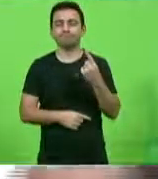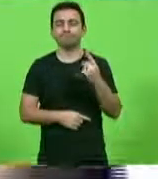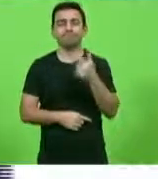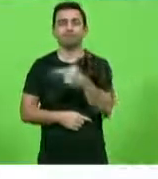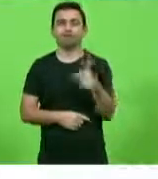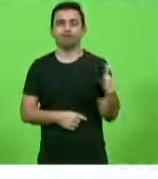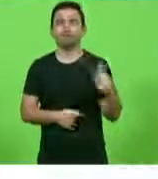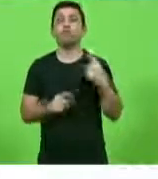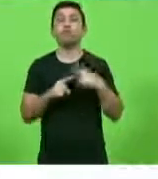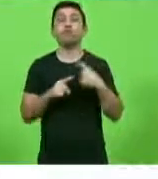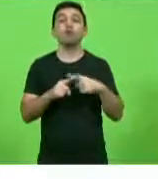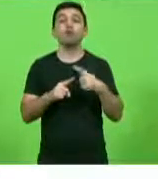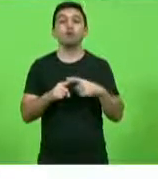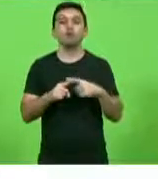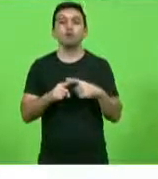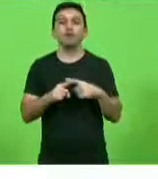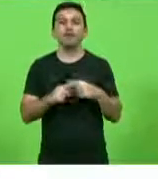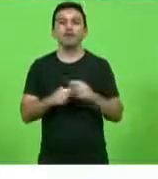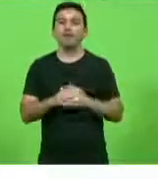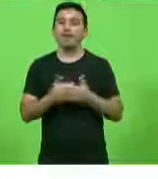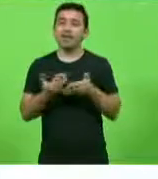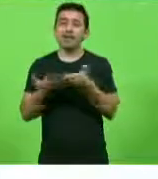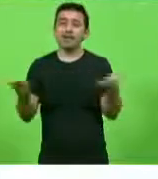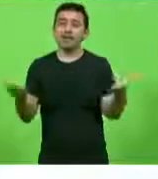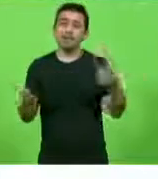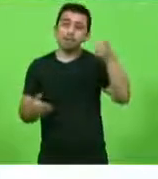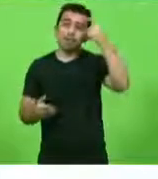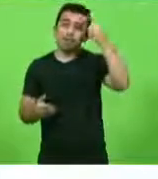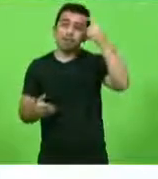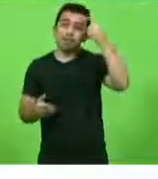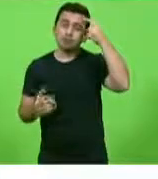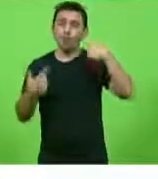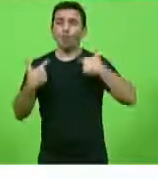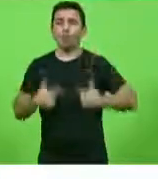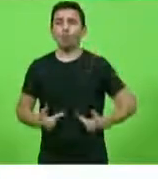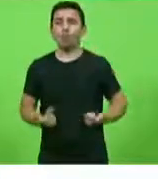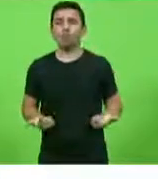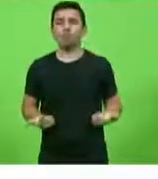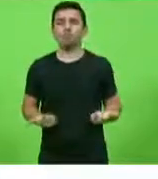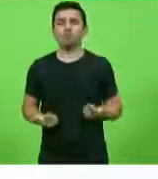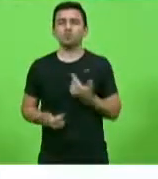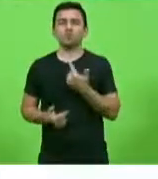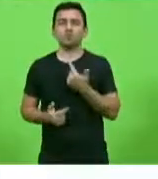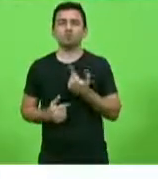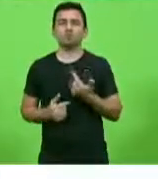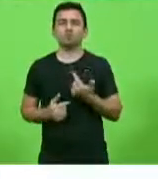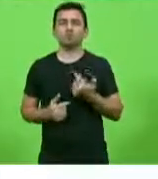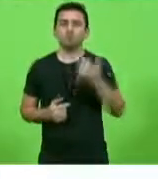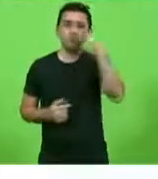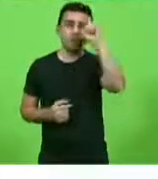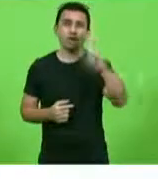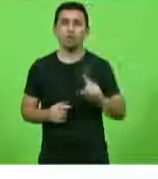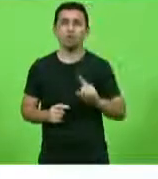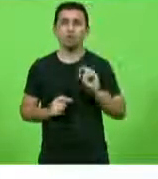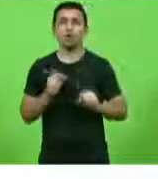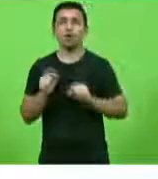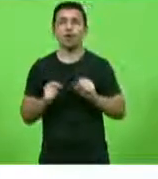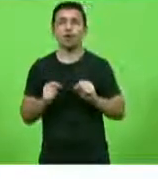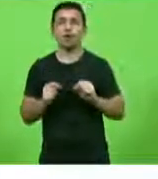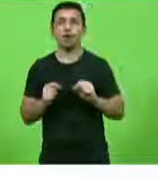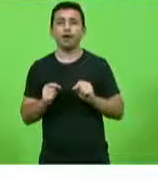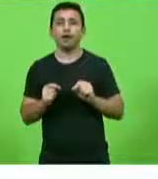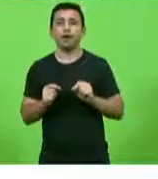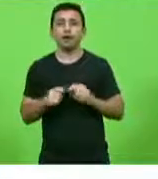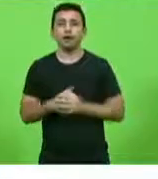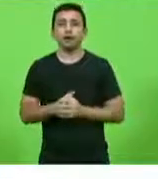isso por quê? porque eles se acham assexuados, porque eles acham que não sabem se eles querem